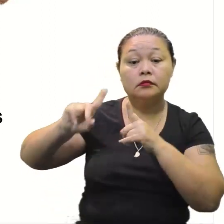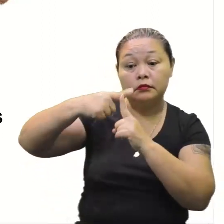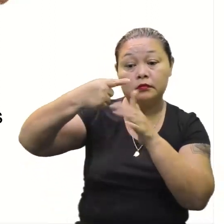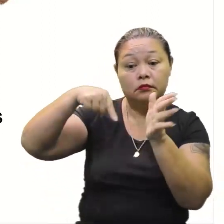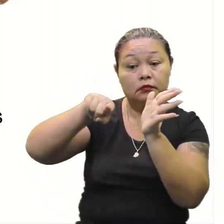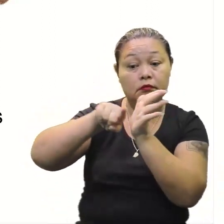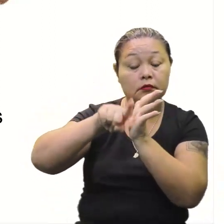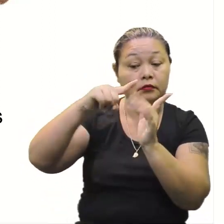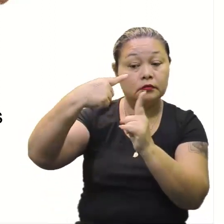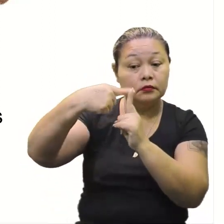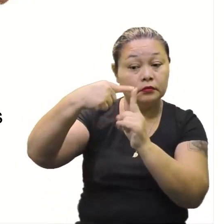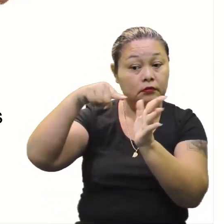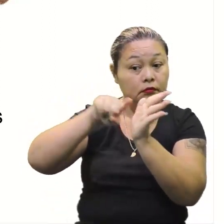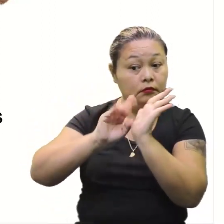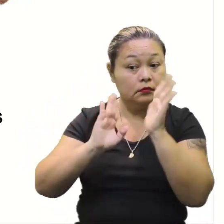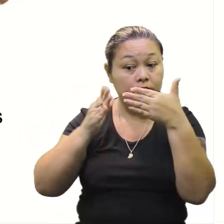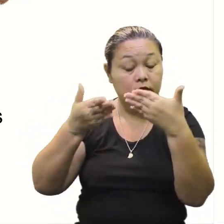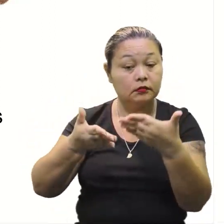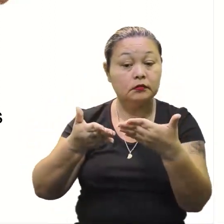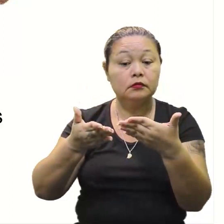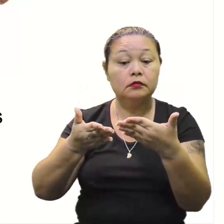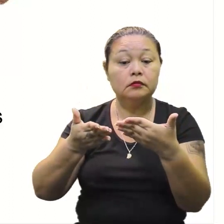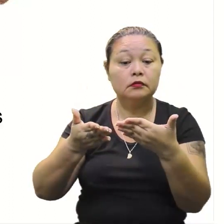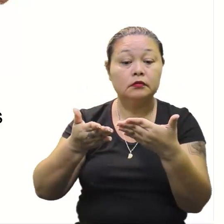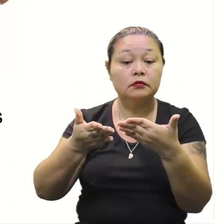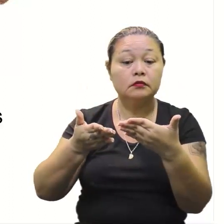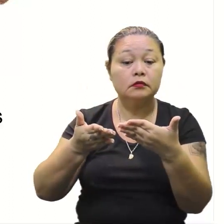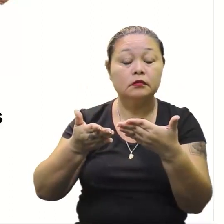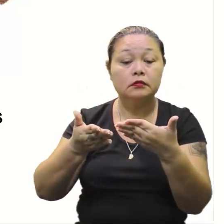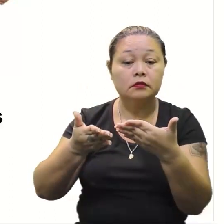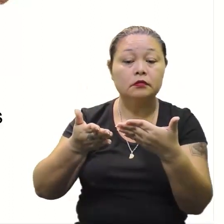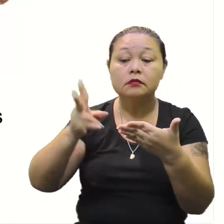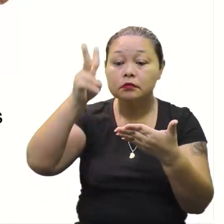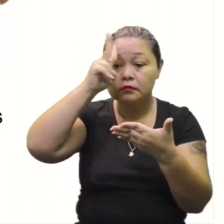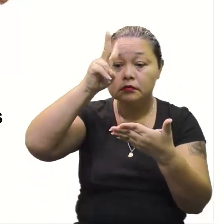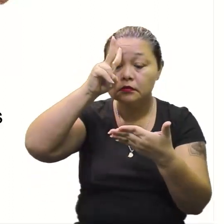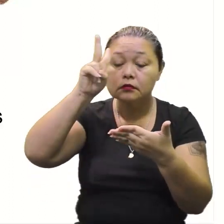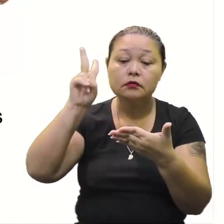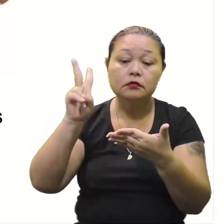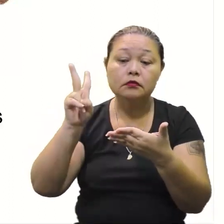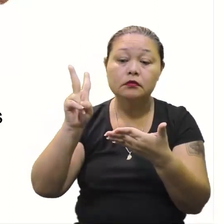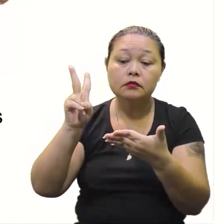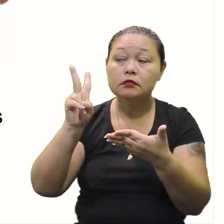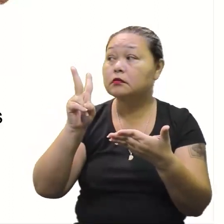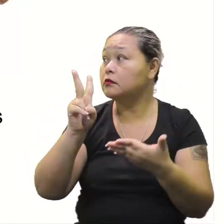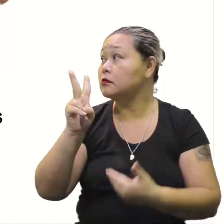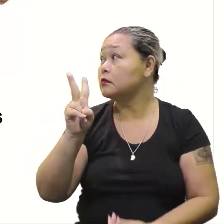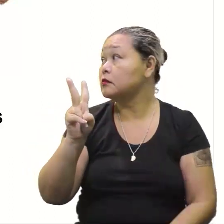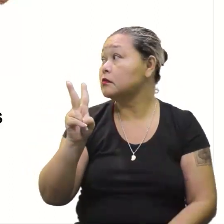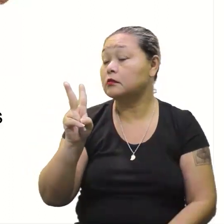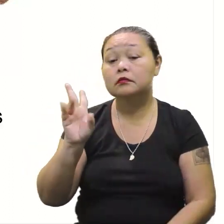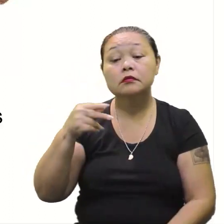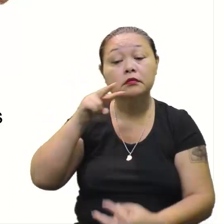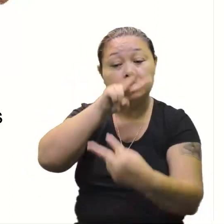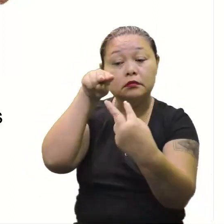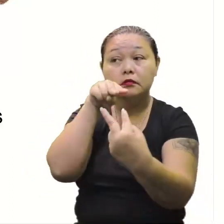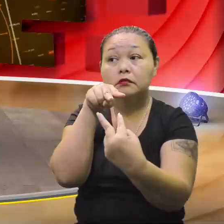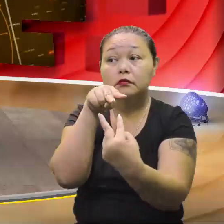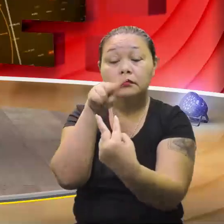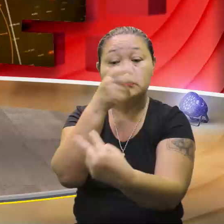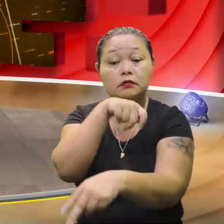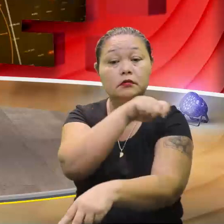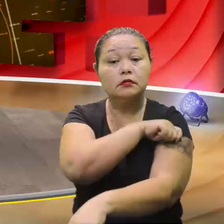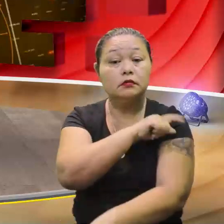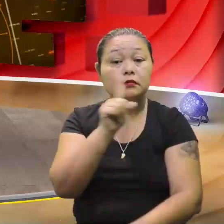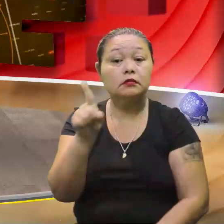ou menos. Vamos lá. Lembram que... Cadê aqui? Eu quero olhar no olho, na pupila